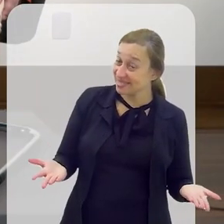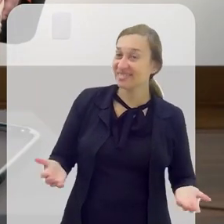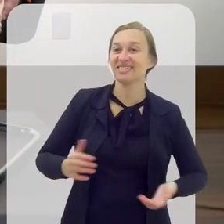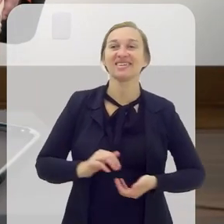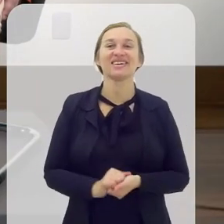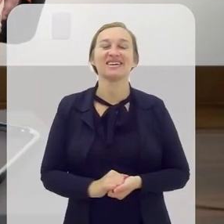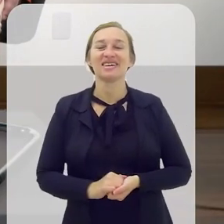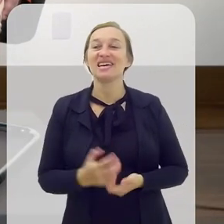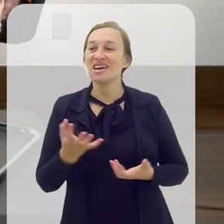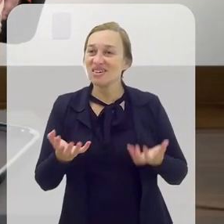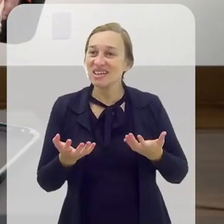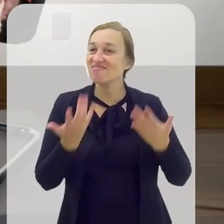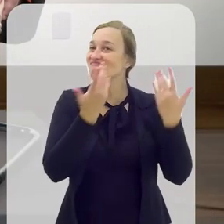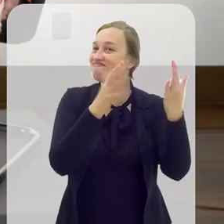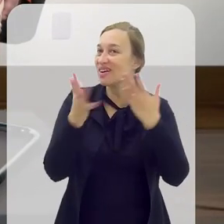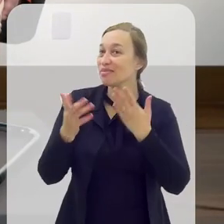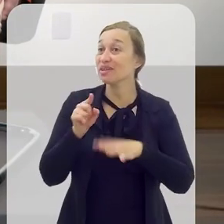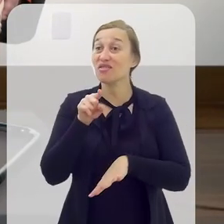dizer,